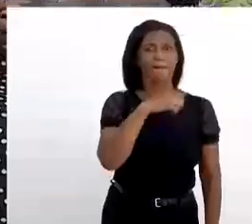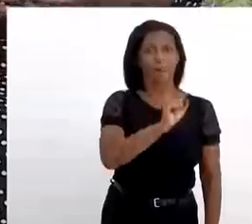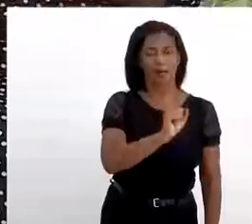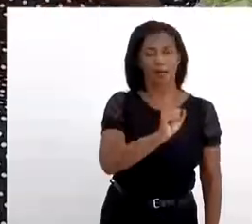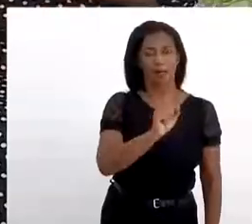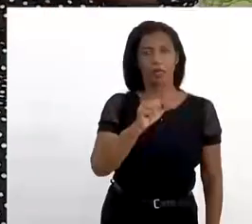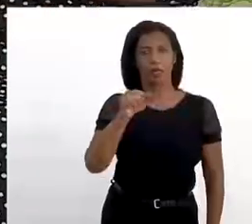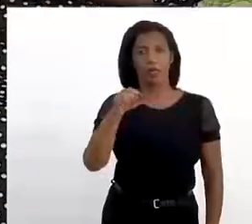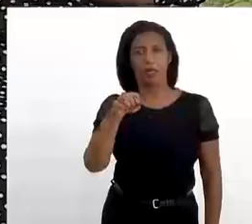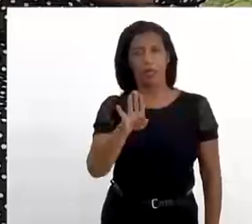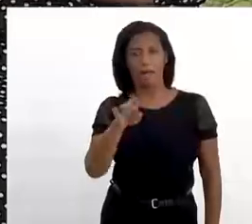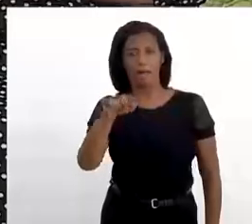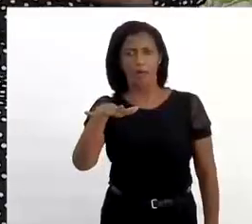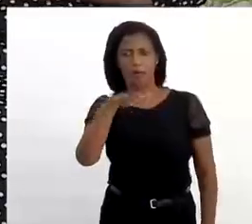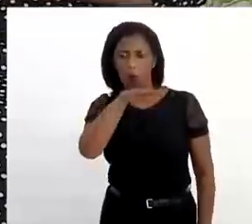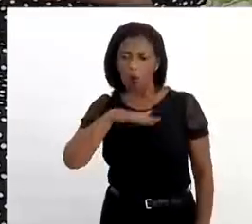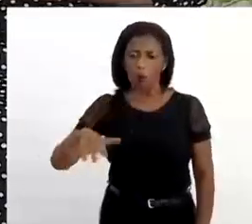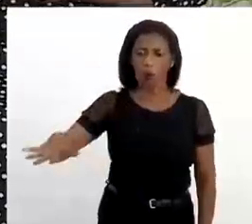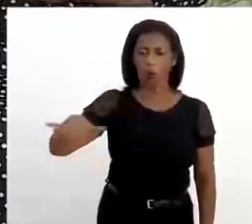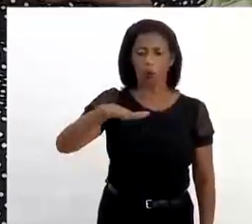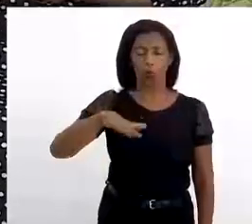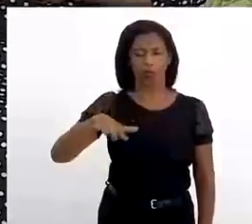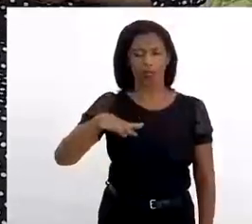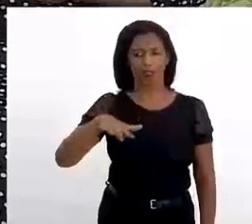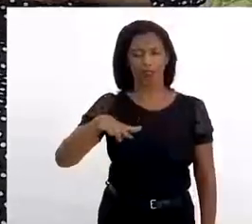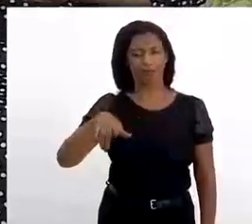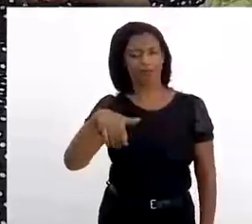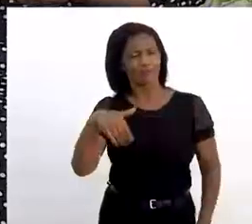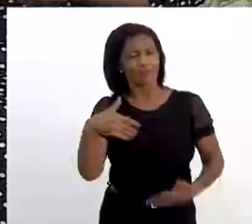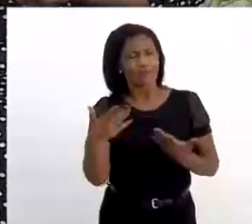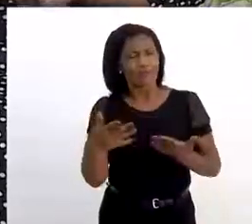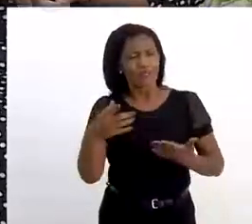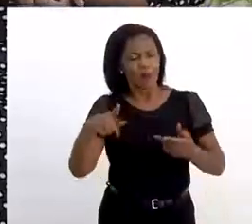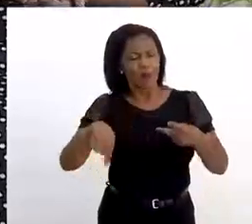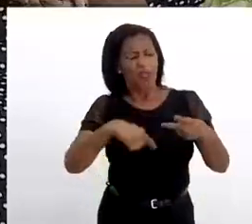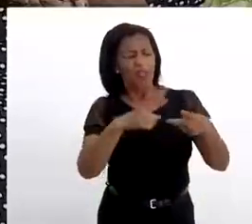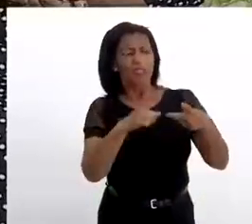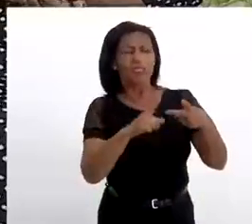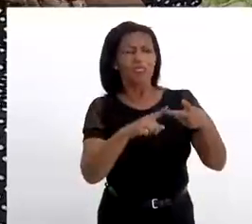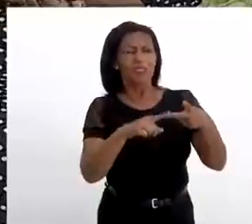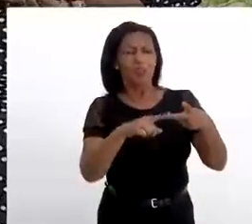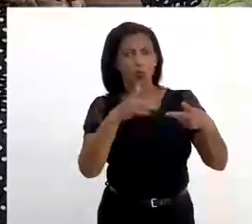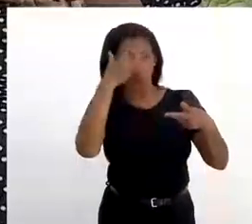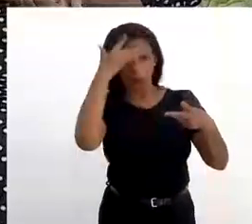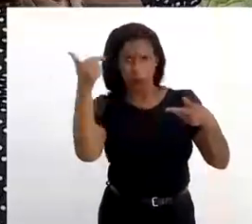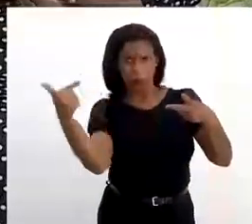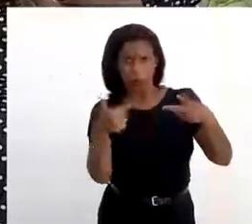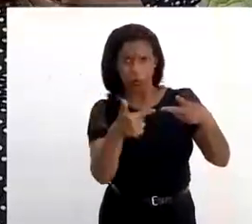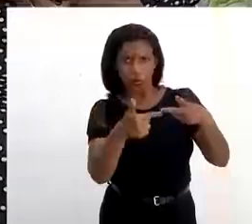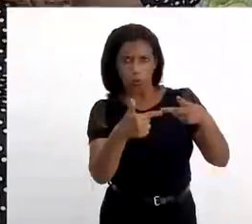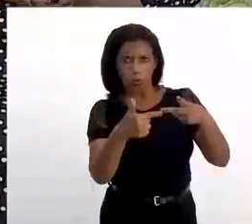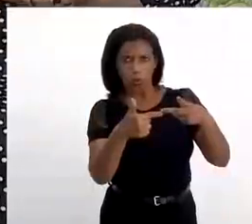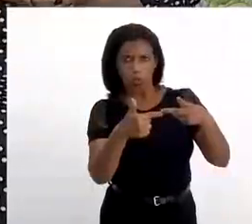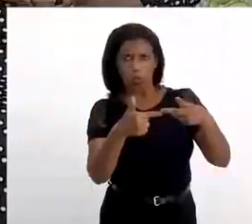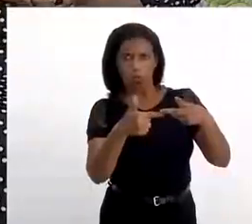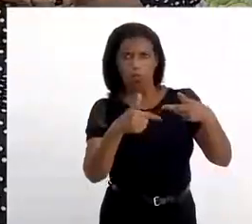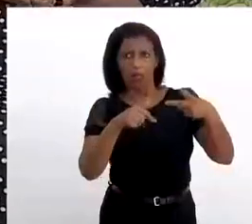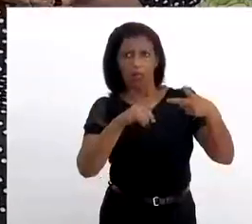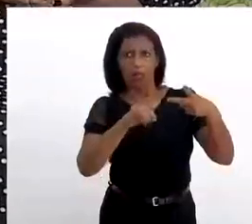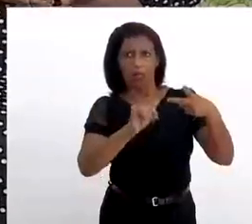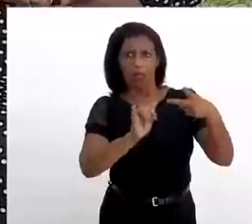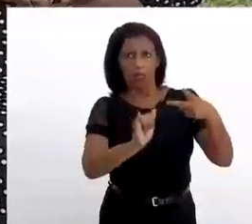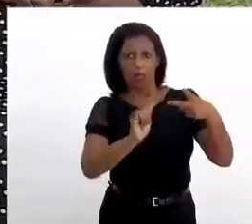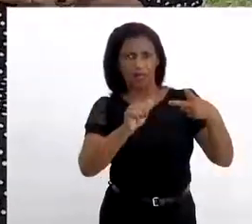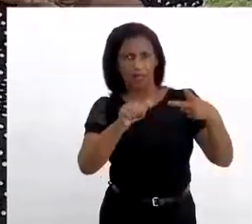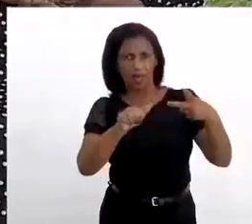Então, a senhora seria a segunda pessoa depois da Iá Lurixá. Não. A segunda pessoa seria a Iá Quequerê. Certo. É a mãe